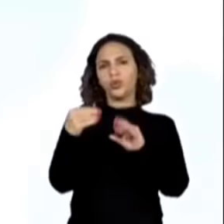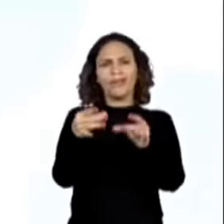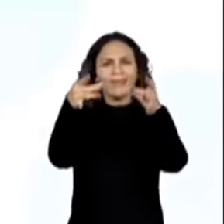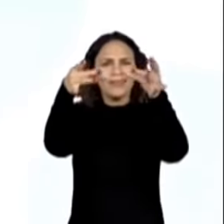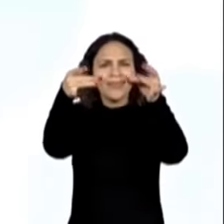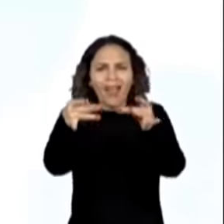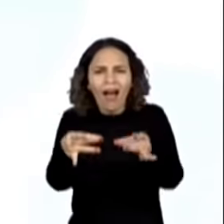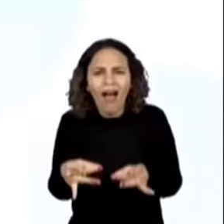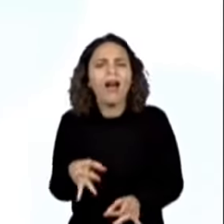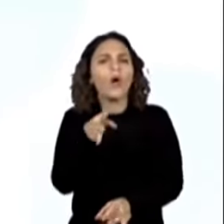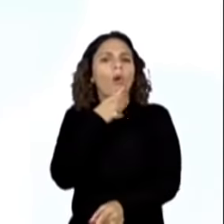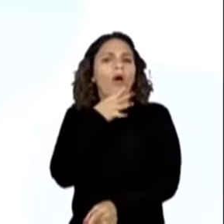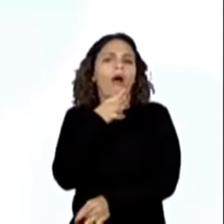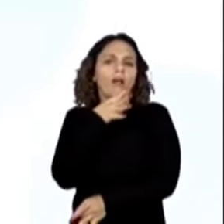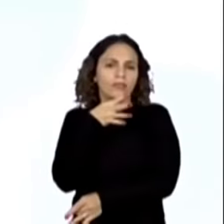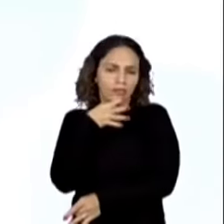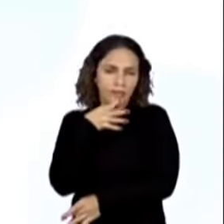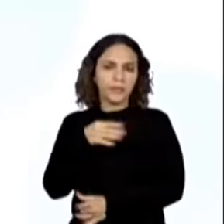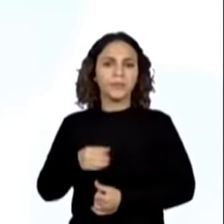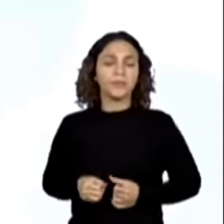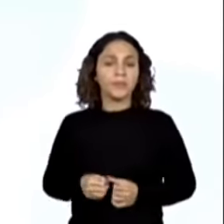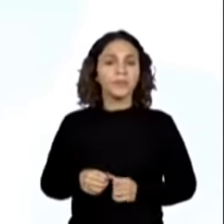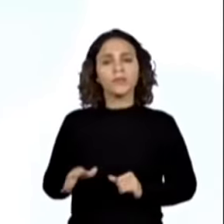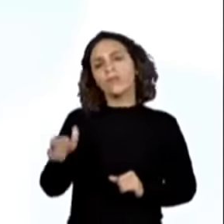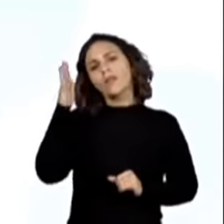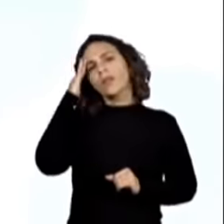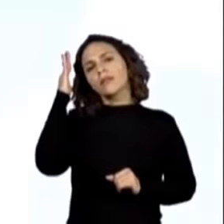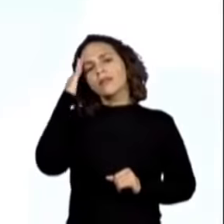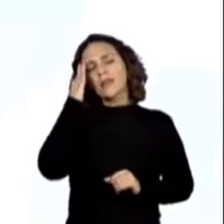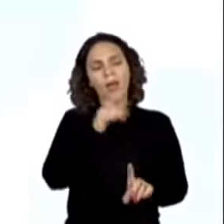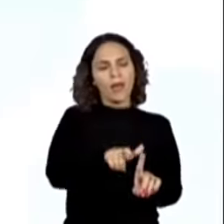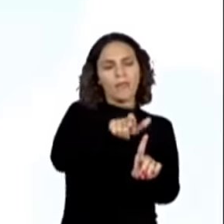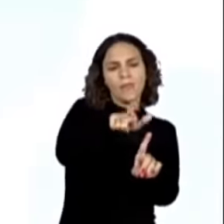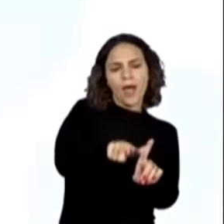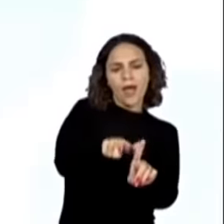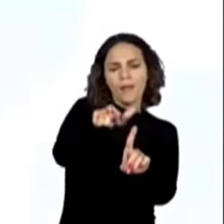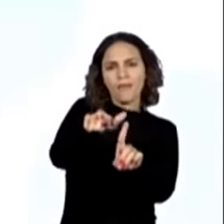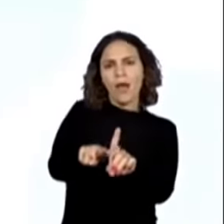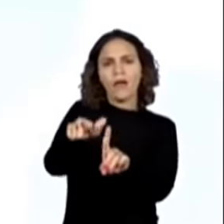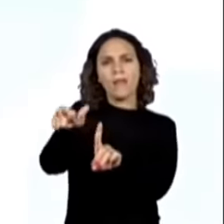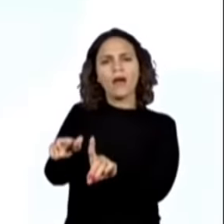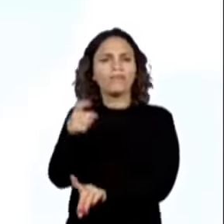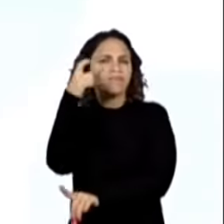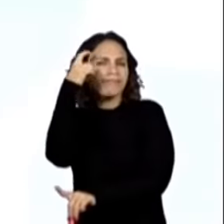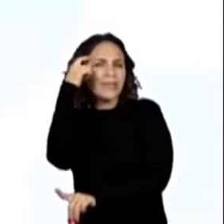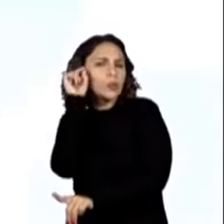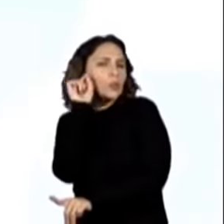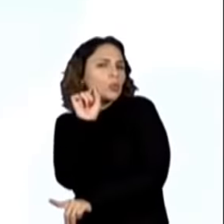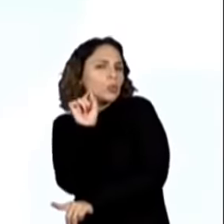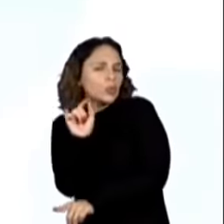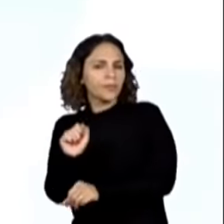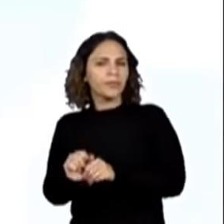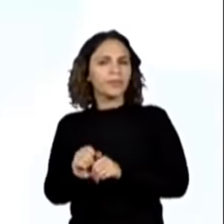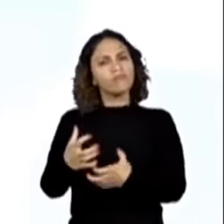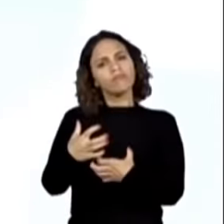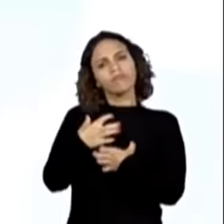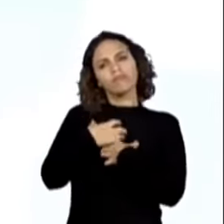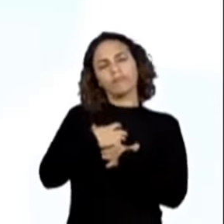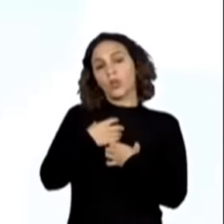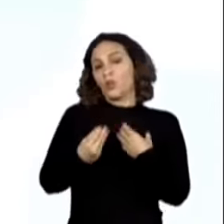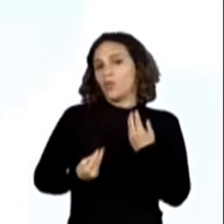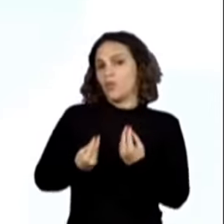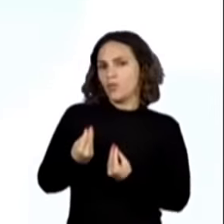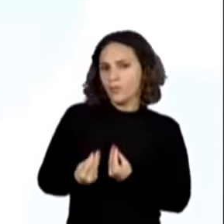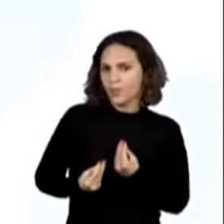detalhes da trama. Sabe o que as personagens pensam, como se sentem,